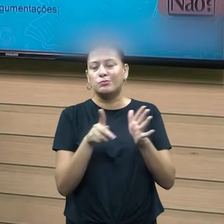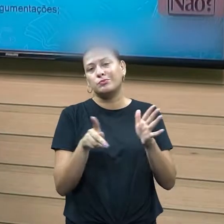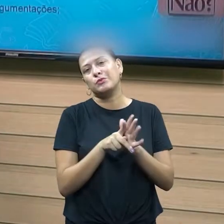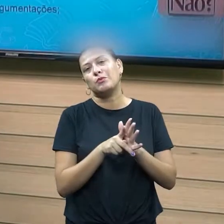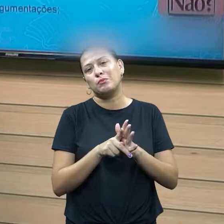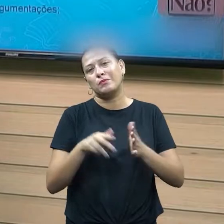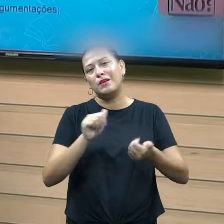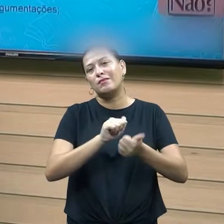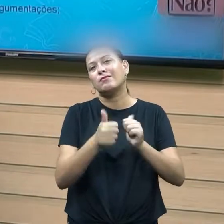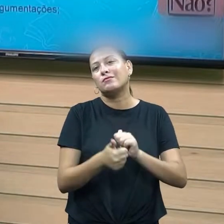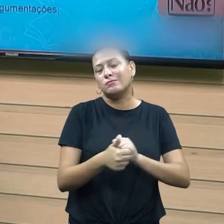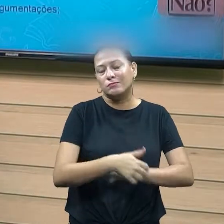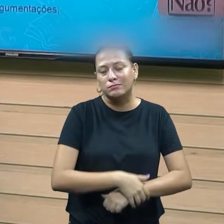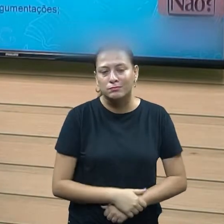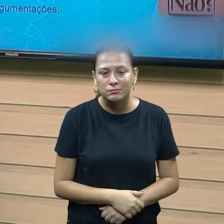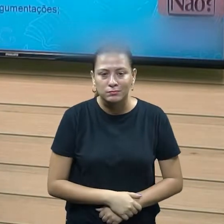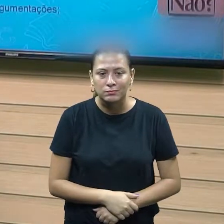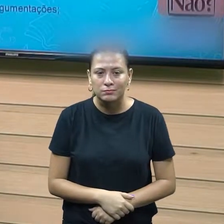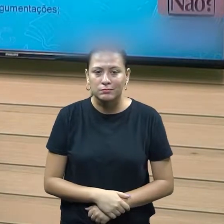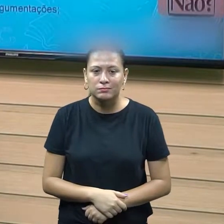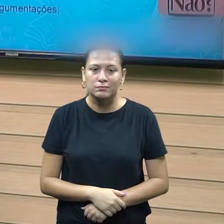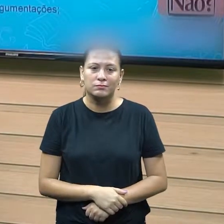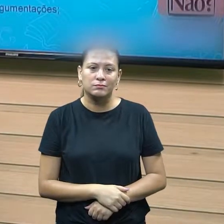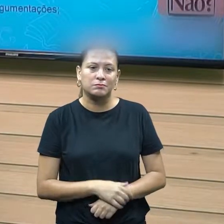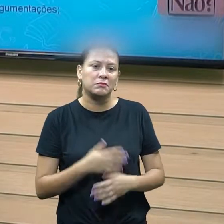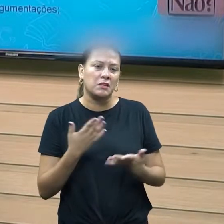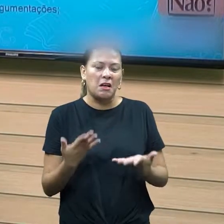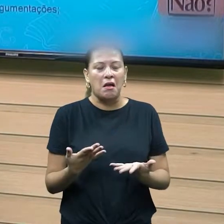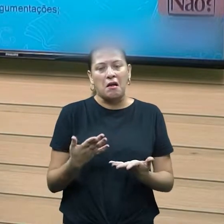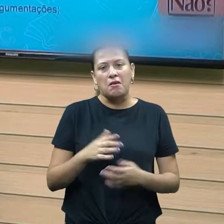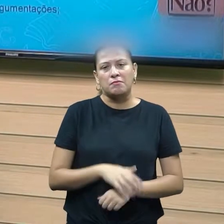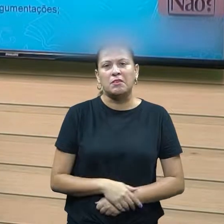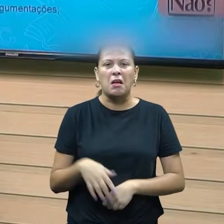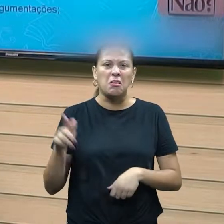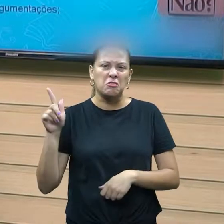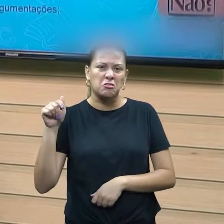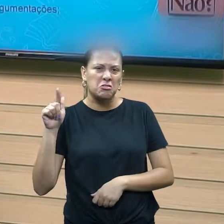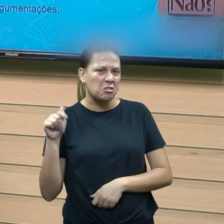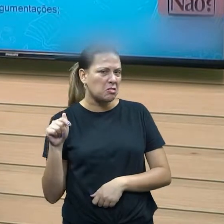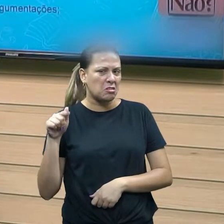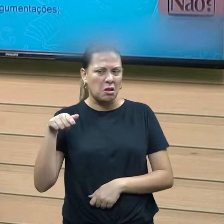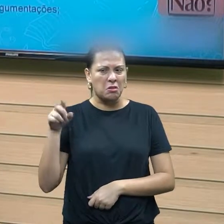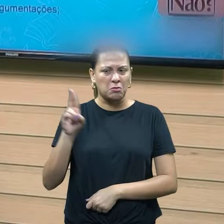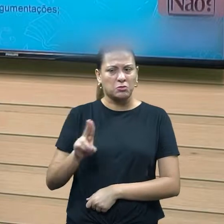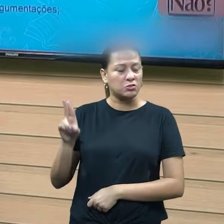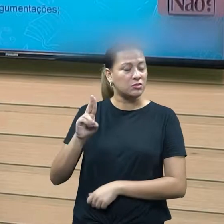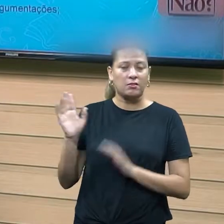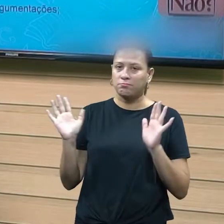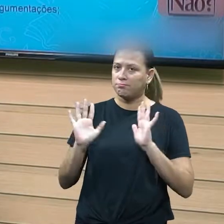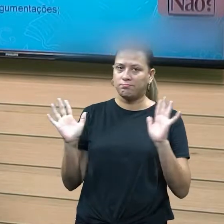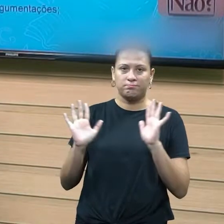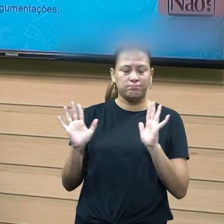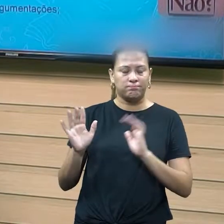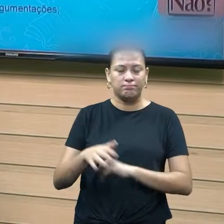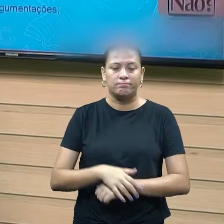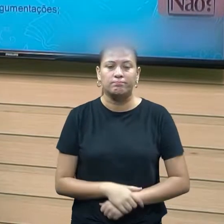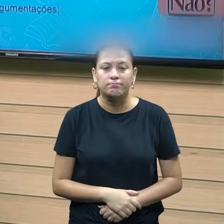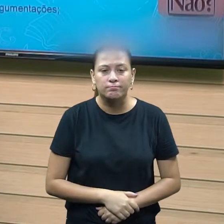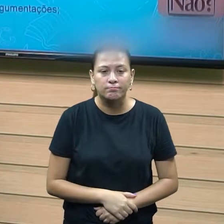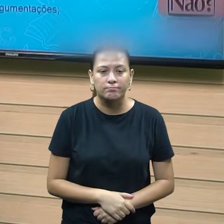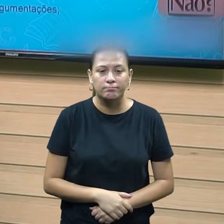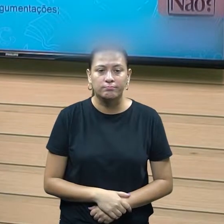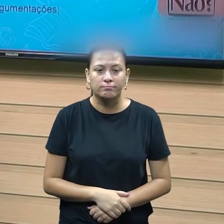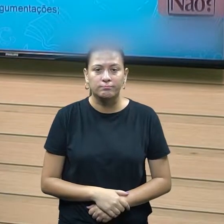vou entrar nesse processo de negociação, não é muito interessante eu trazer a questão da gíria. Isso é muito, faz parte do meu processo